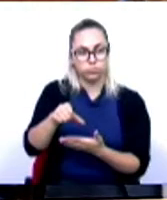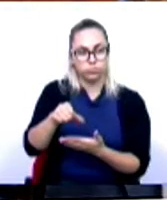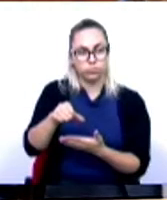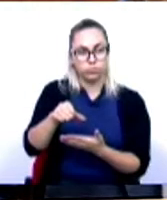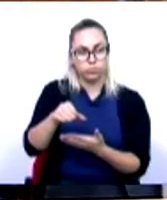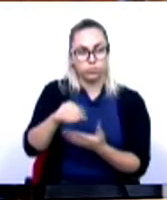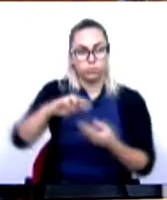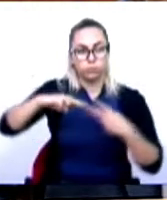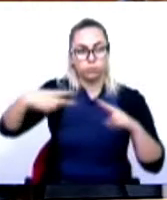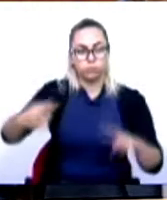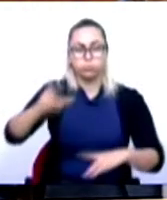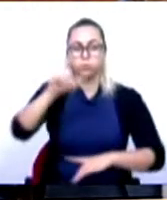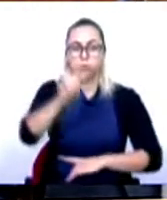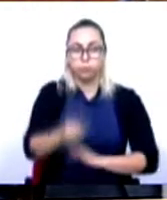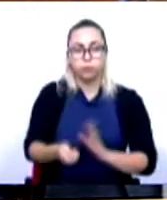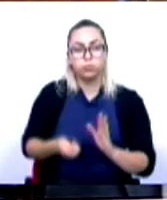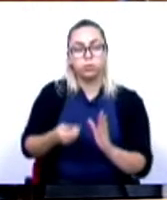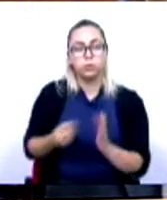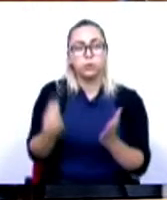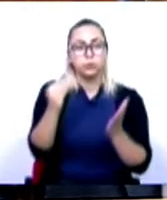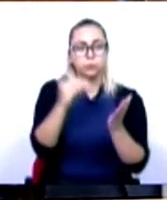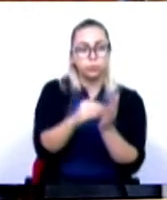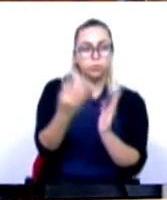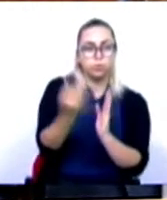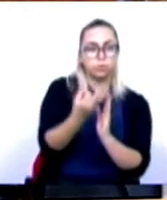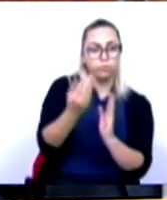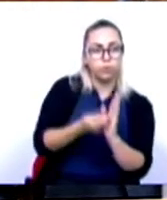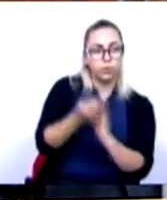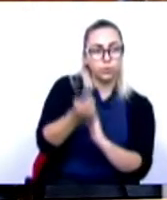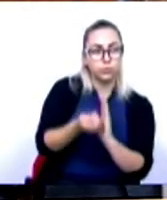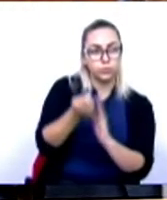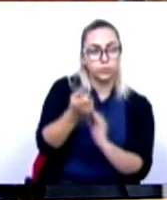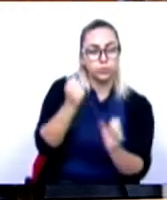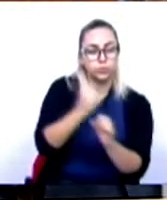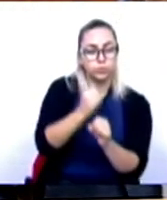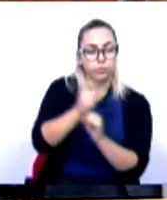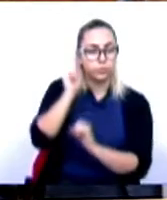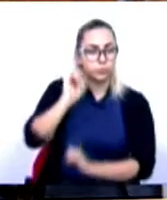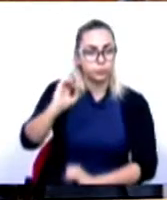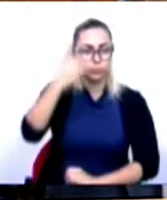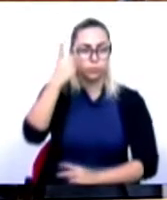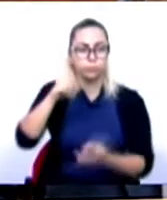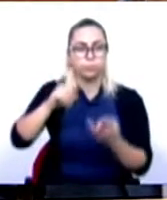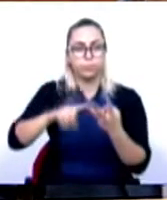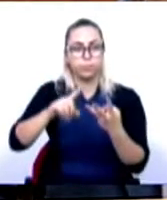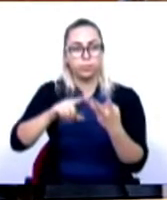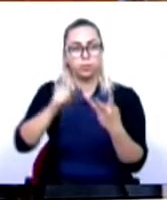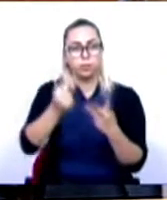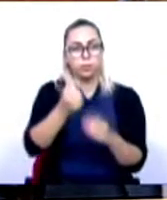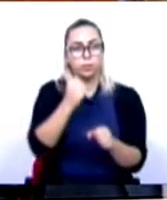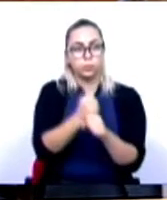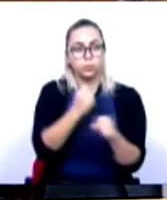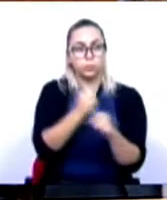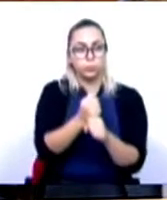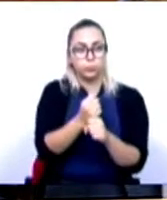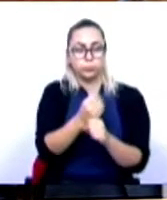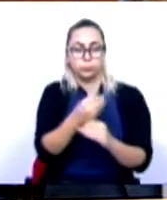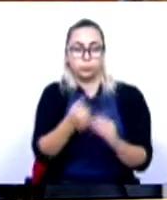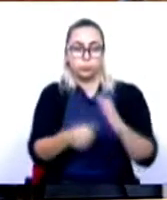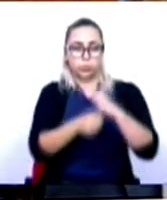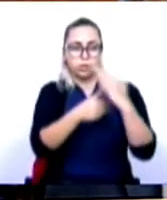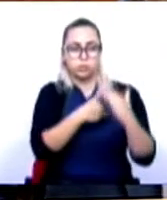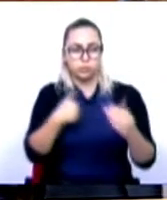Foi introduzido o subsídio para os trabalhadores dos serviços essenciais. O suplemento remuneratório para exercícios de funções da Autoridade de Saúde.